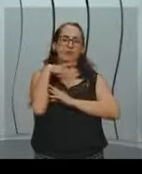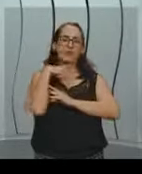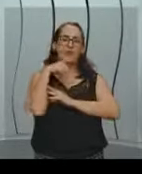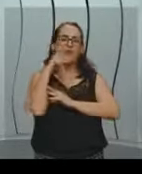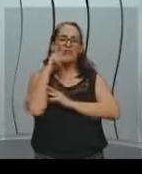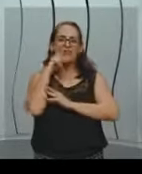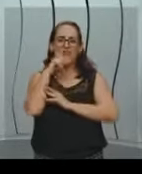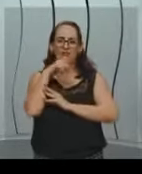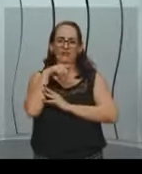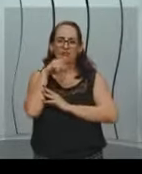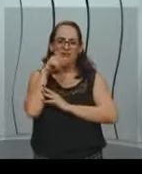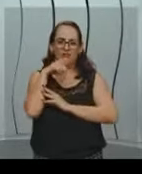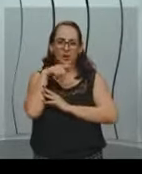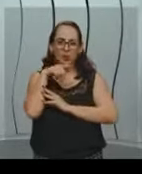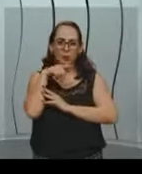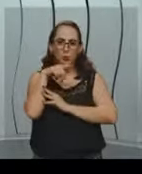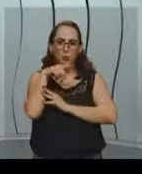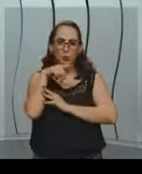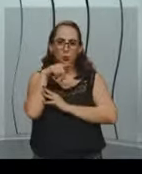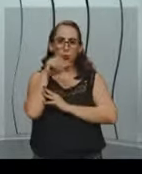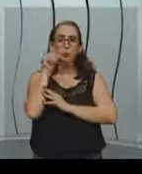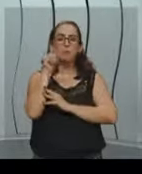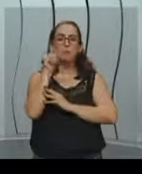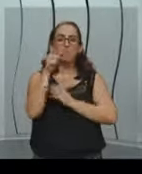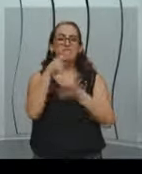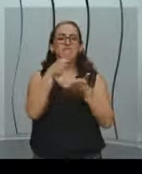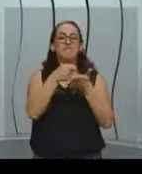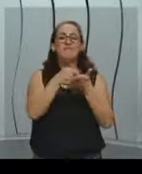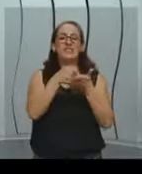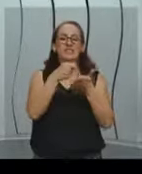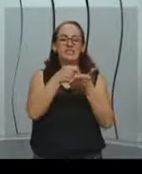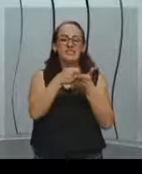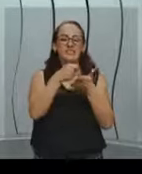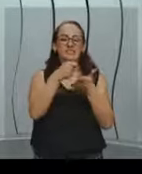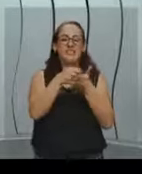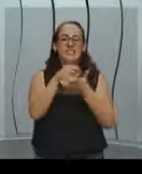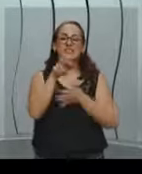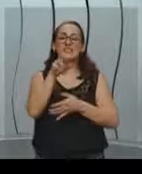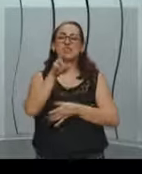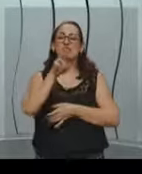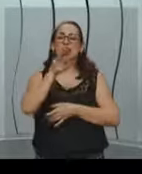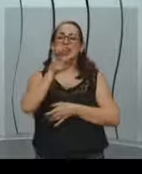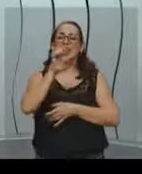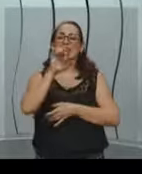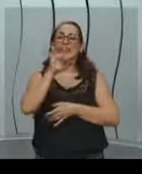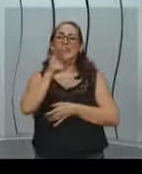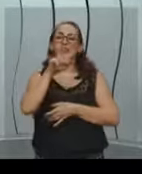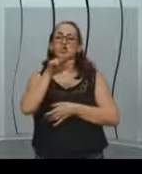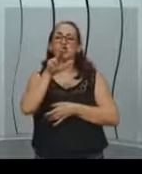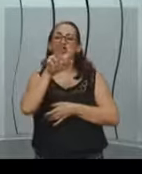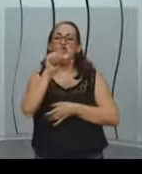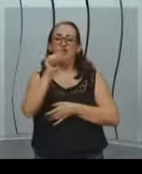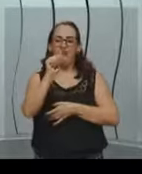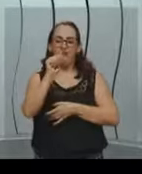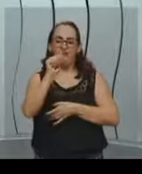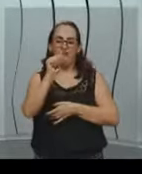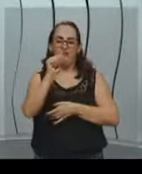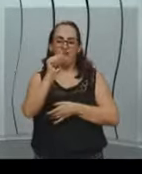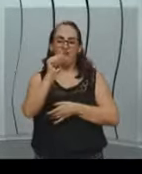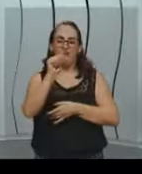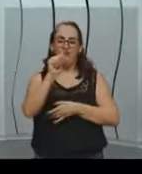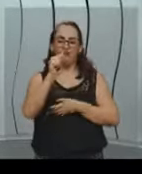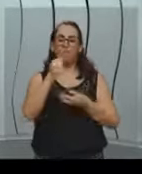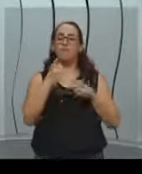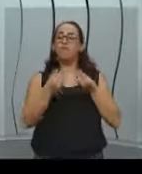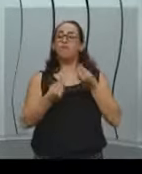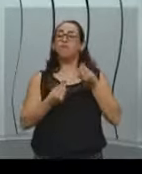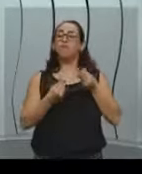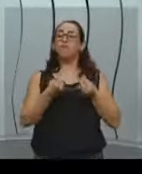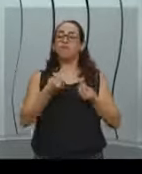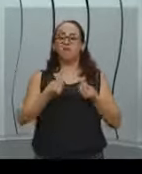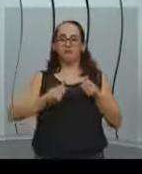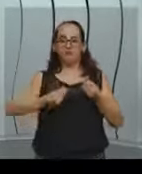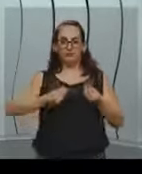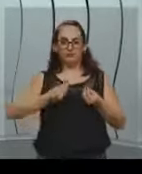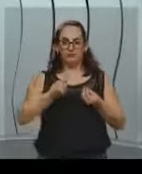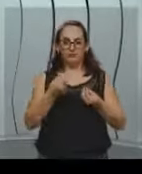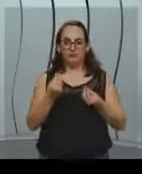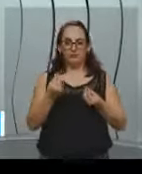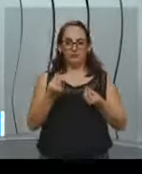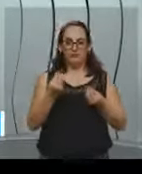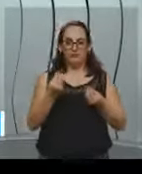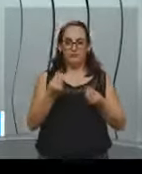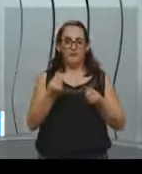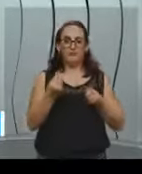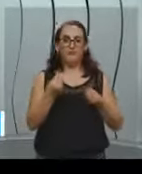persistência retiniana. Essa persistência retiniana, ela consiste no seguinte. Se você